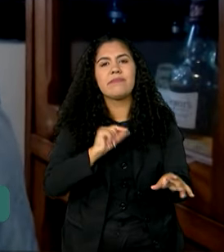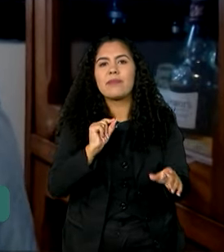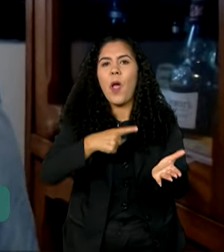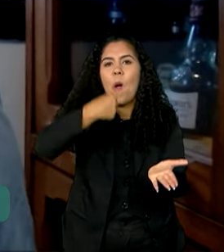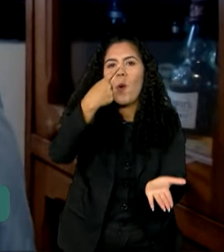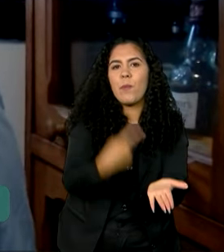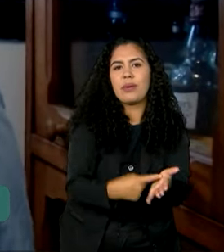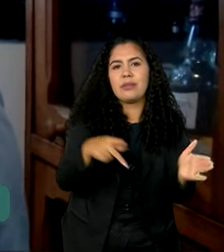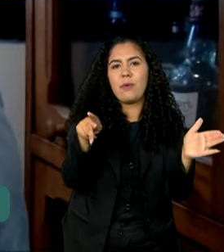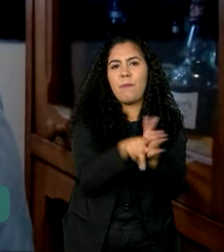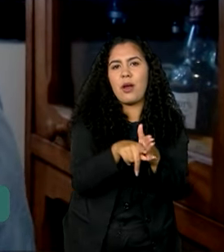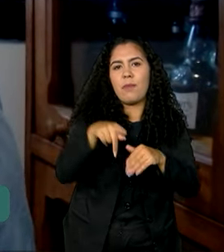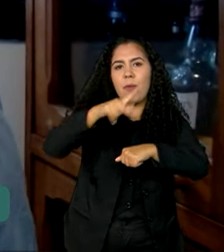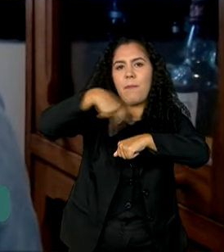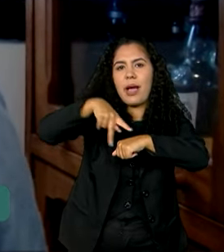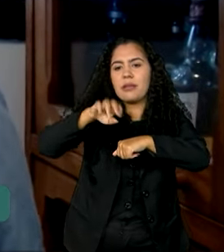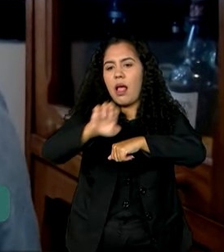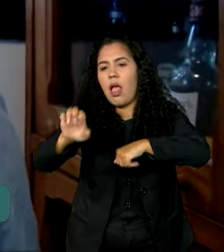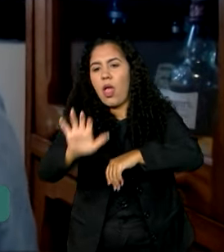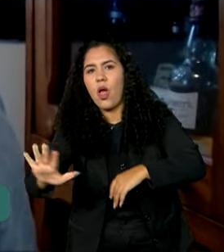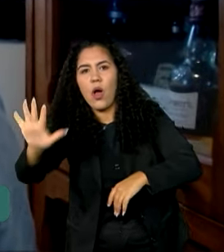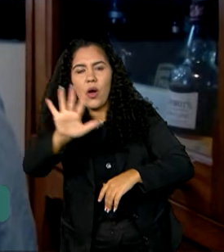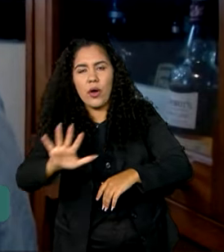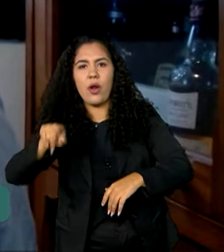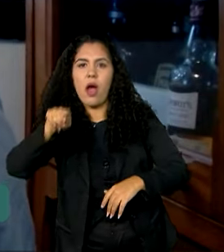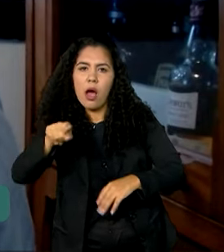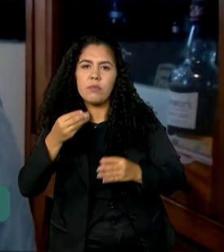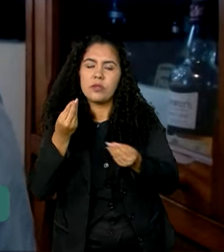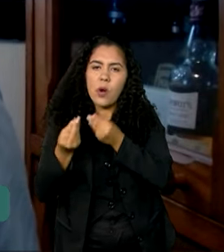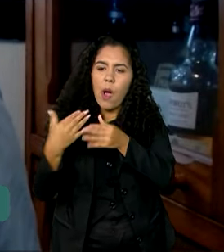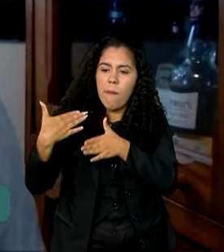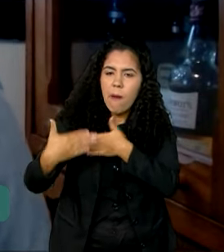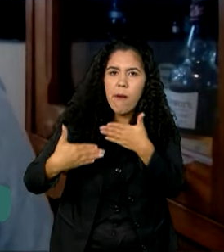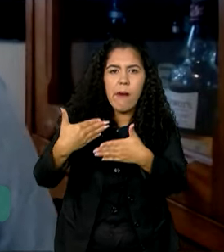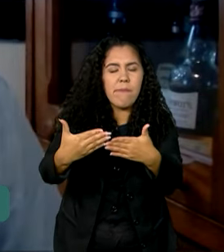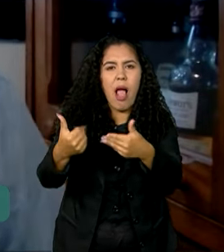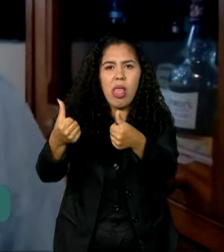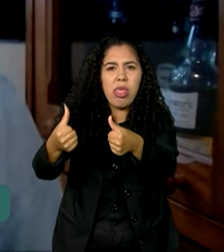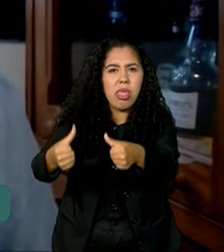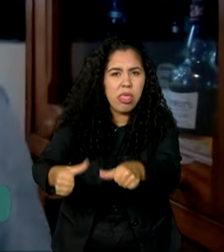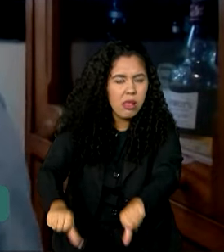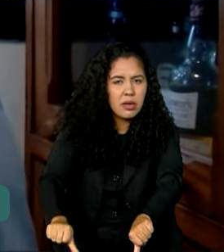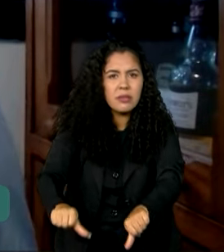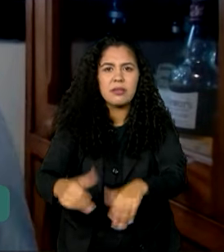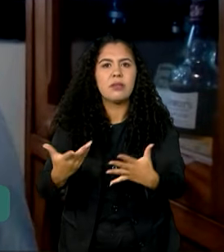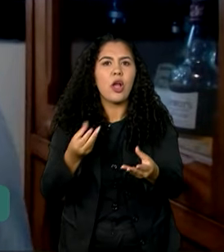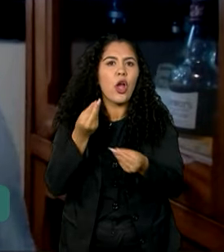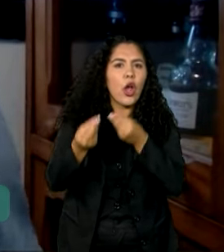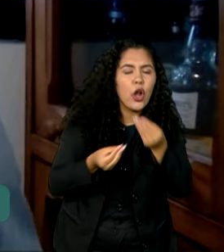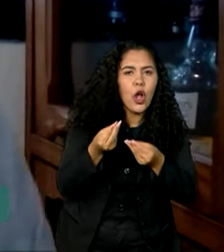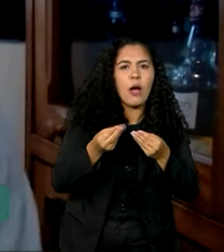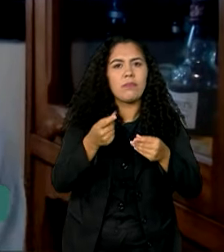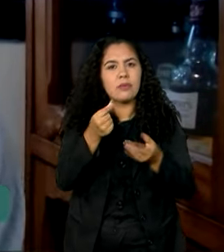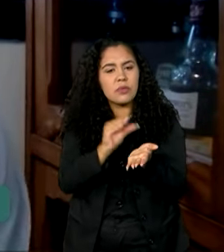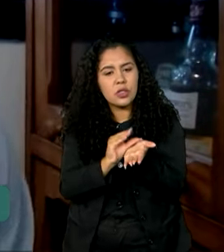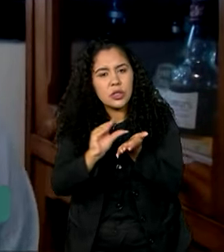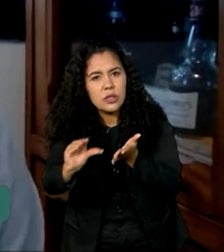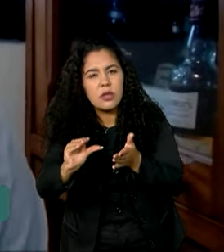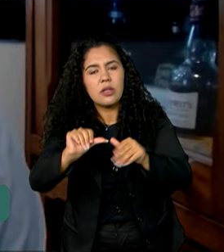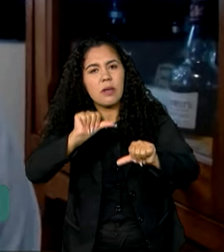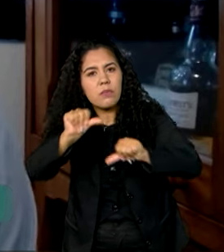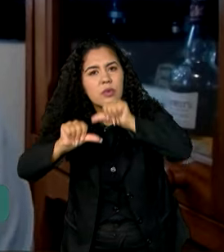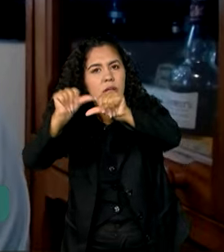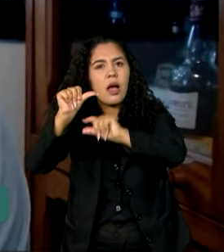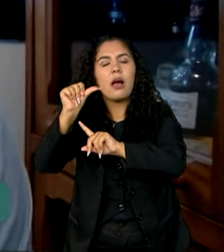europeus, que deveriam ser um dos motores desse processo como um todo, não só porque eles têm mais dinheiro para ter esse tipo de transição energética, mas como eles seriam doadores nos